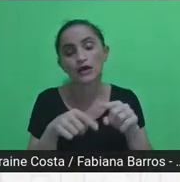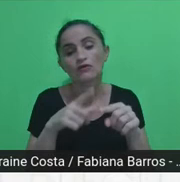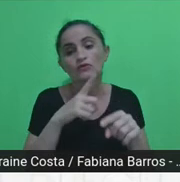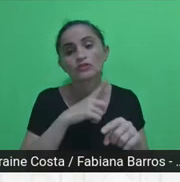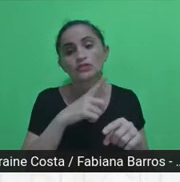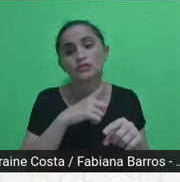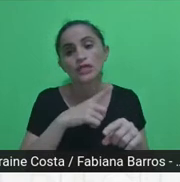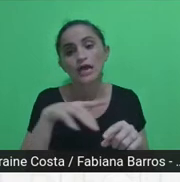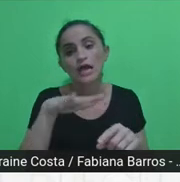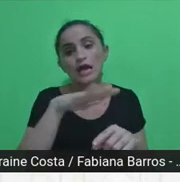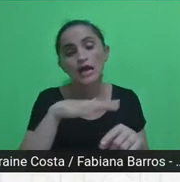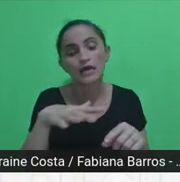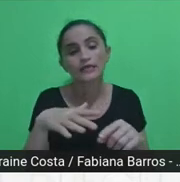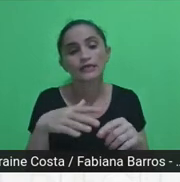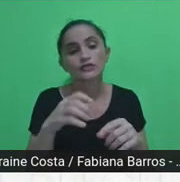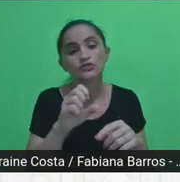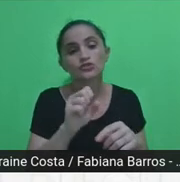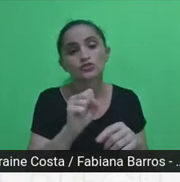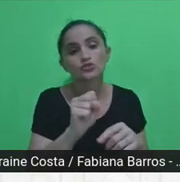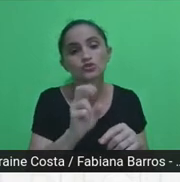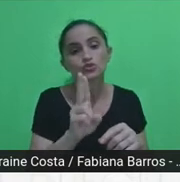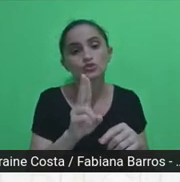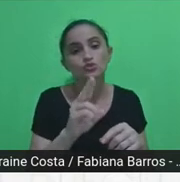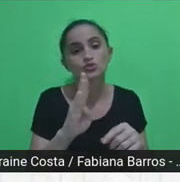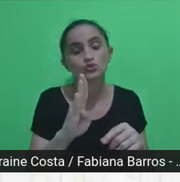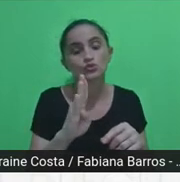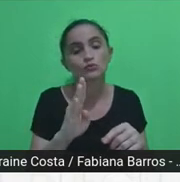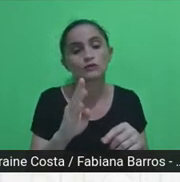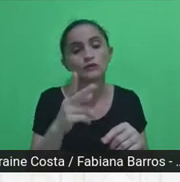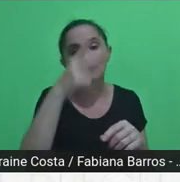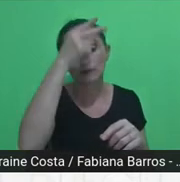também trabalhos